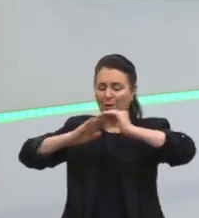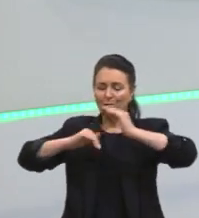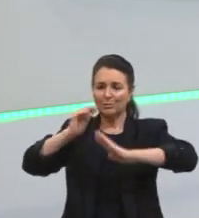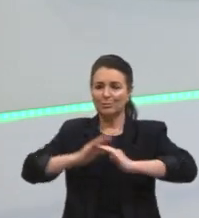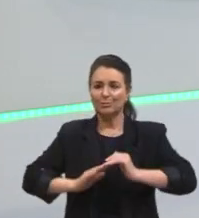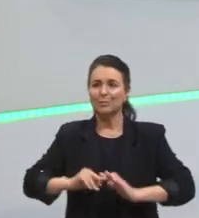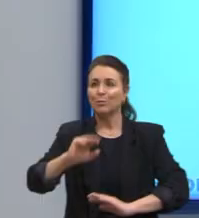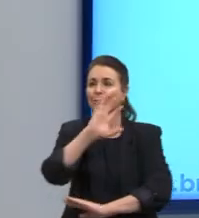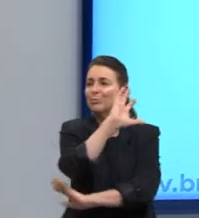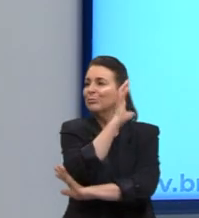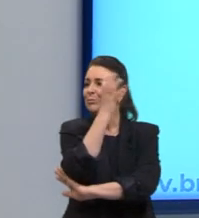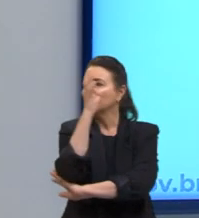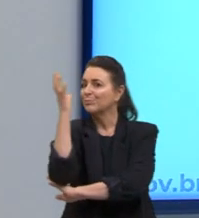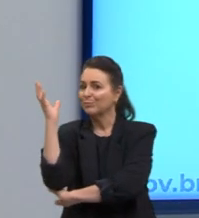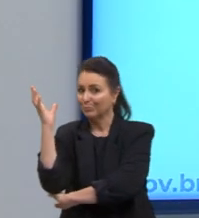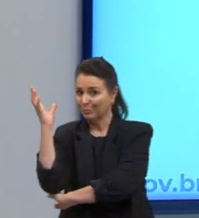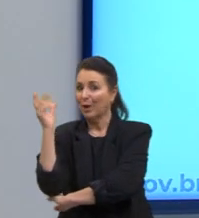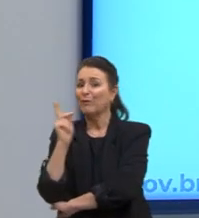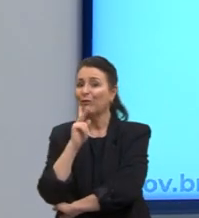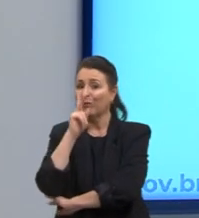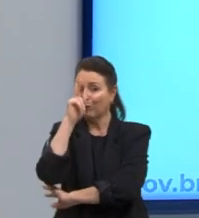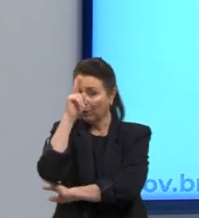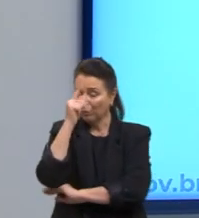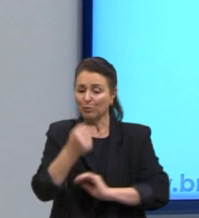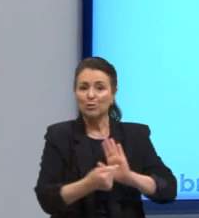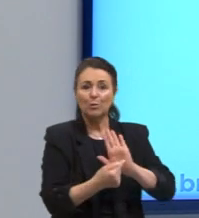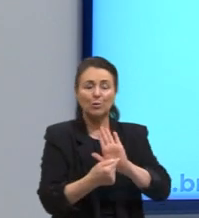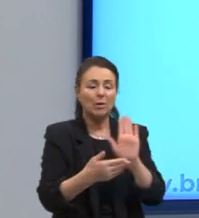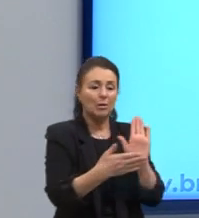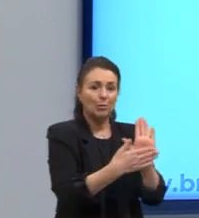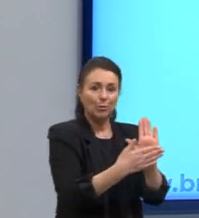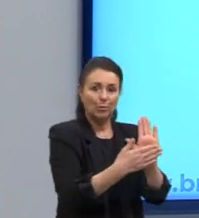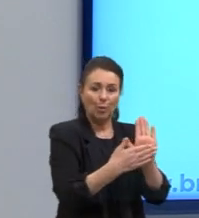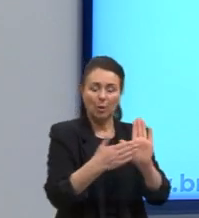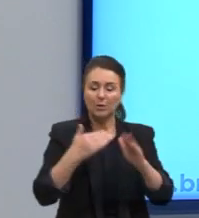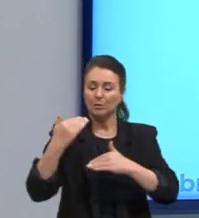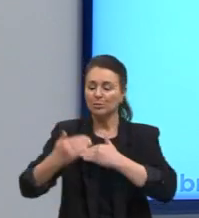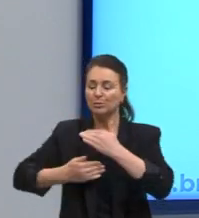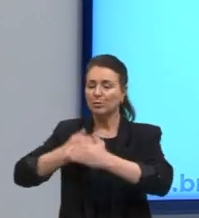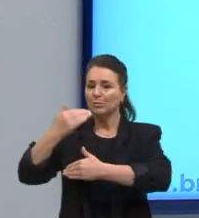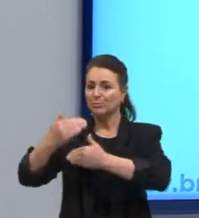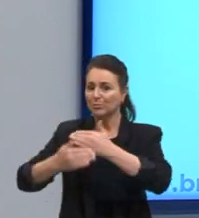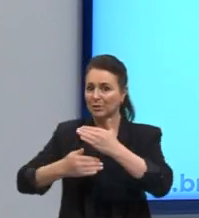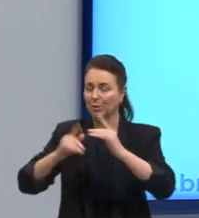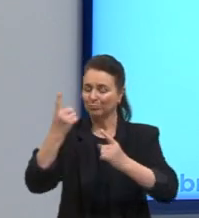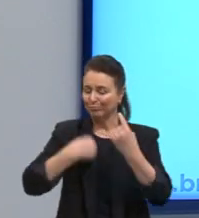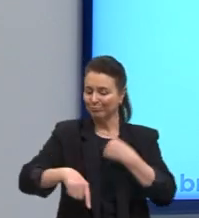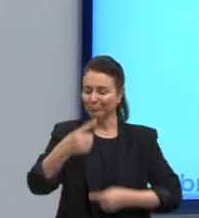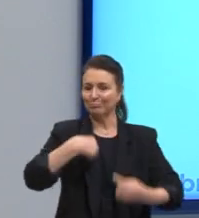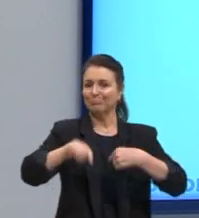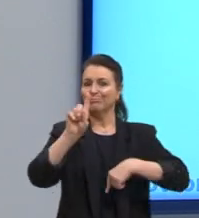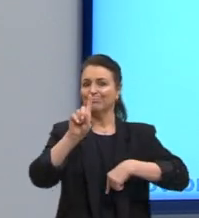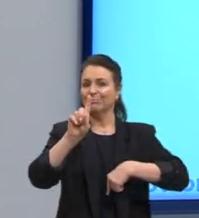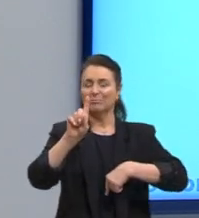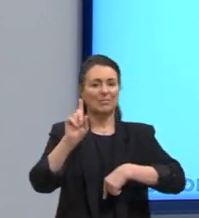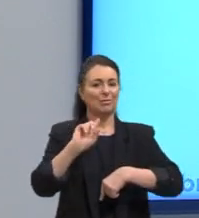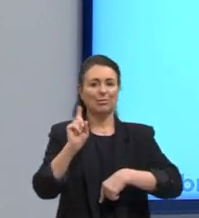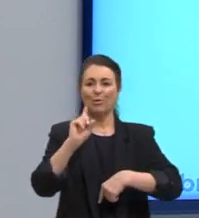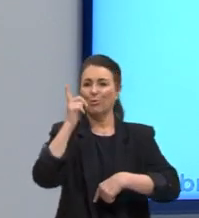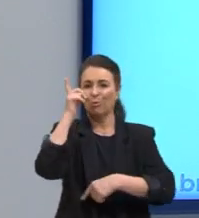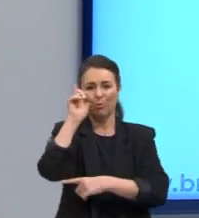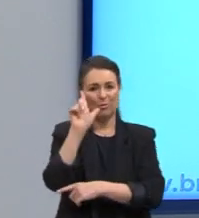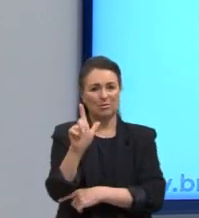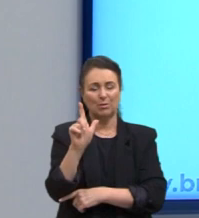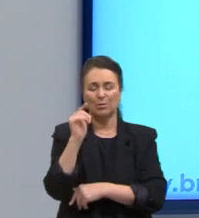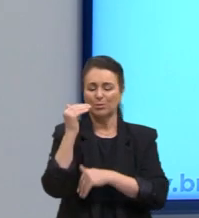violenta, demonstrou que as propostas de prosperidade não foram capazes. Todo esse